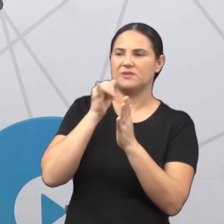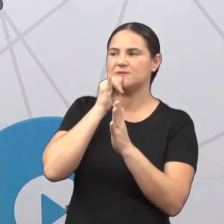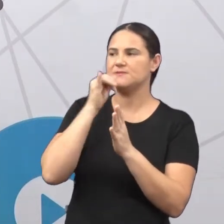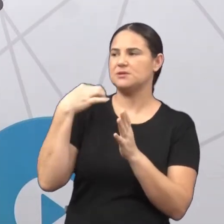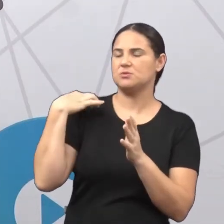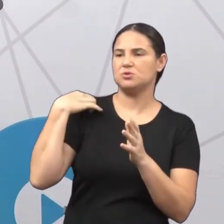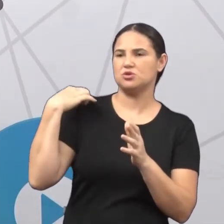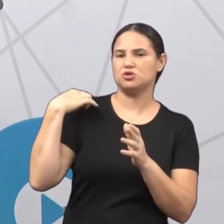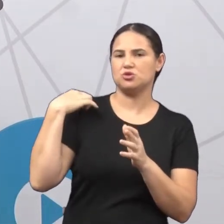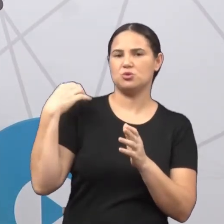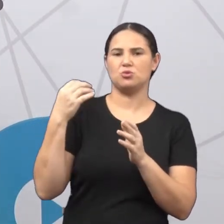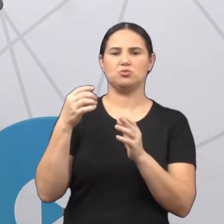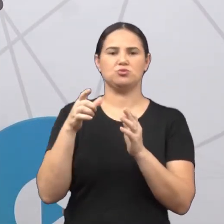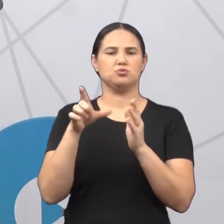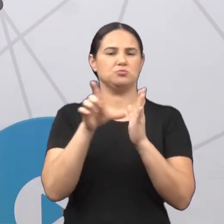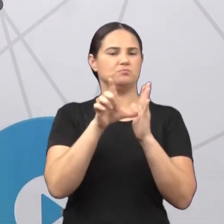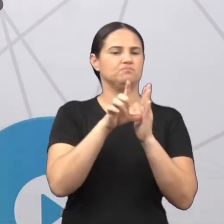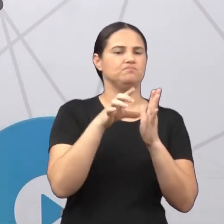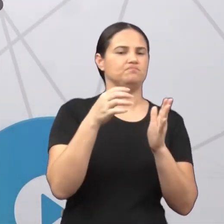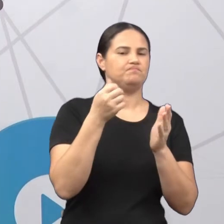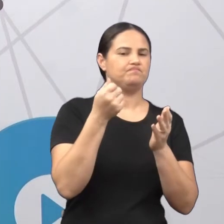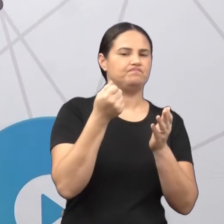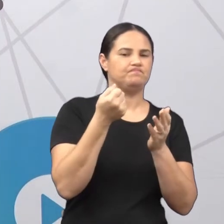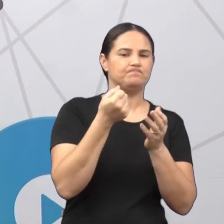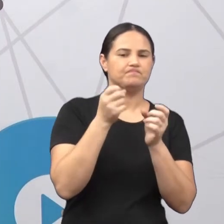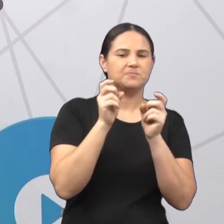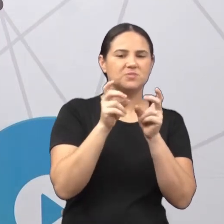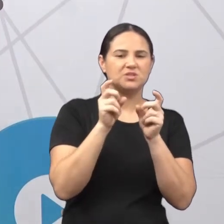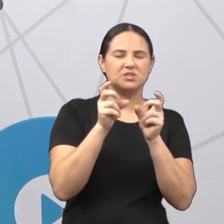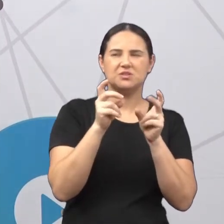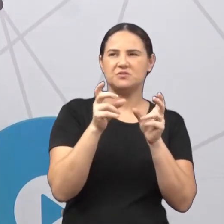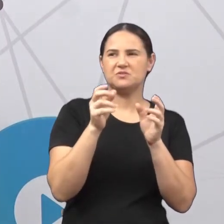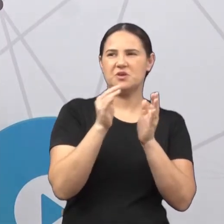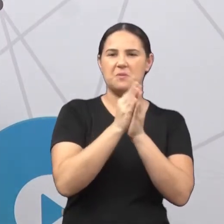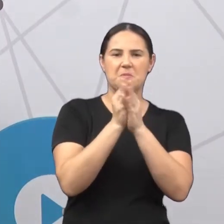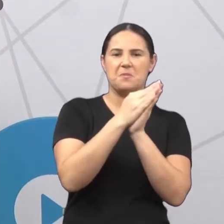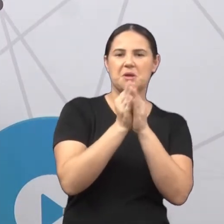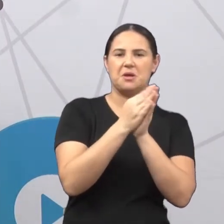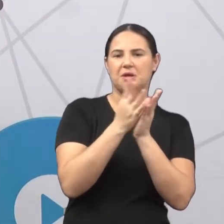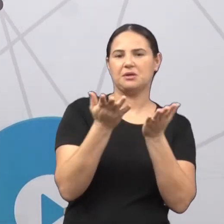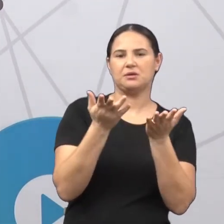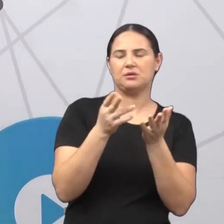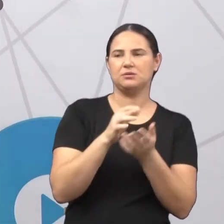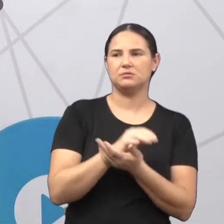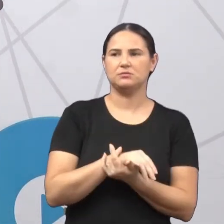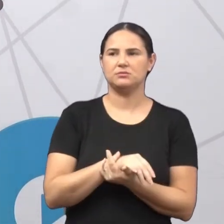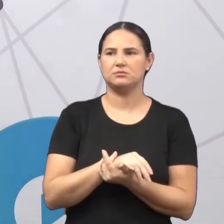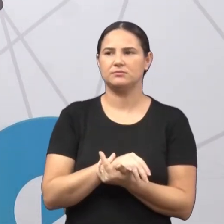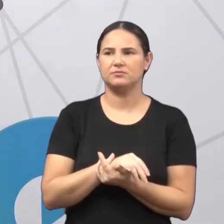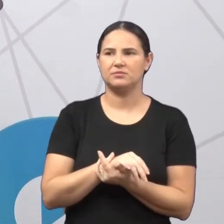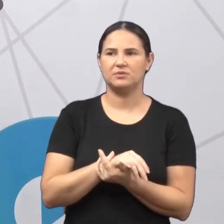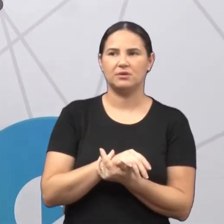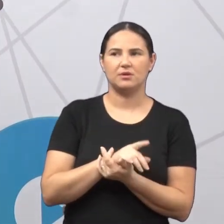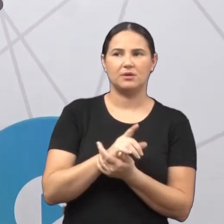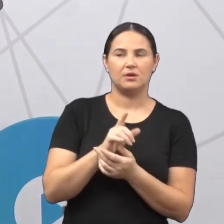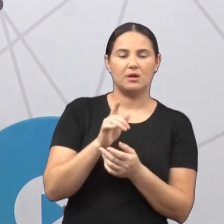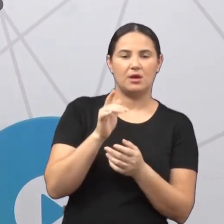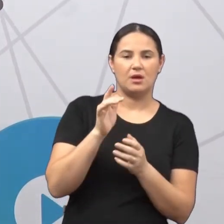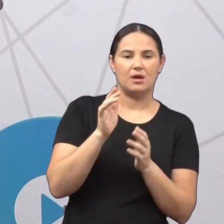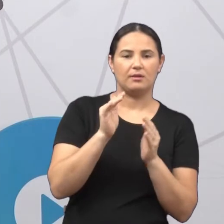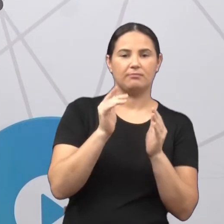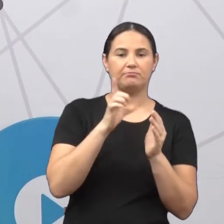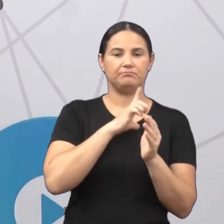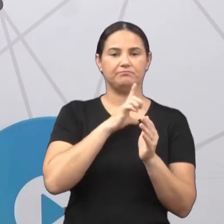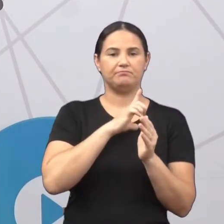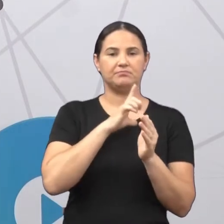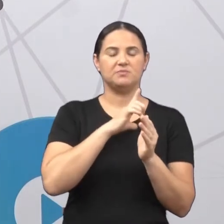Comércio que vende brinquedo, comércio que vende eletrônicos, estabelecimentos. Geralmente, vai ter o quê? Algum lugar que